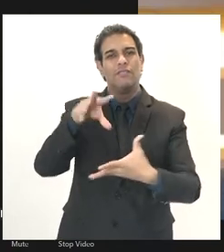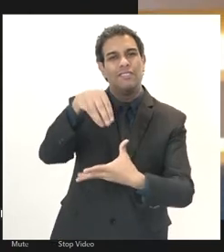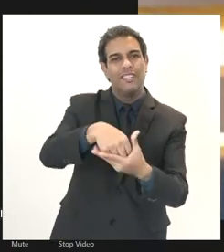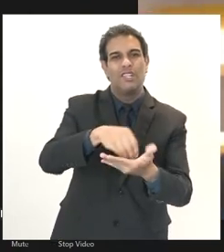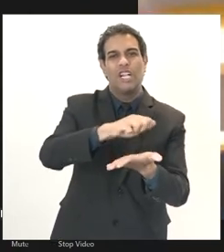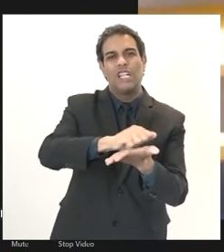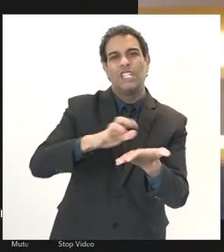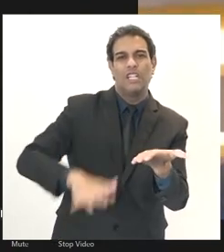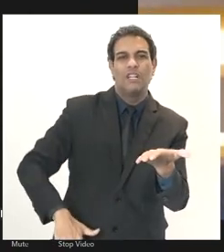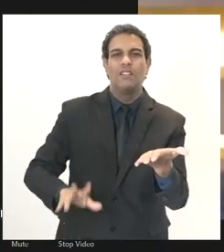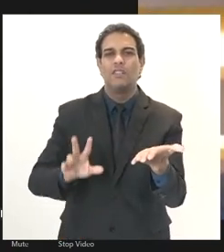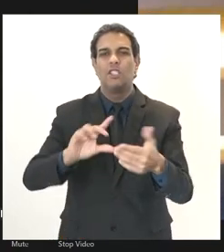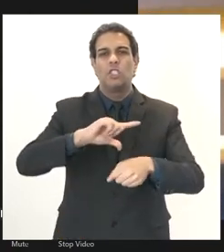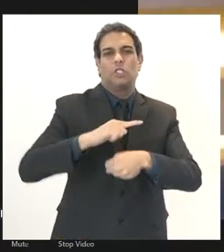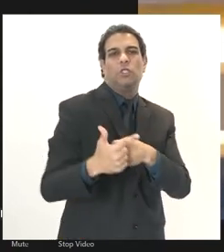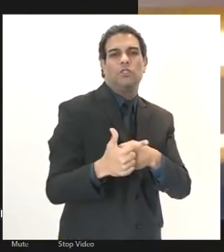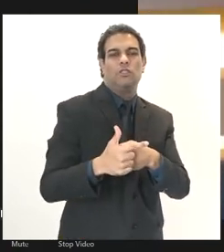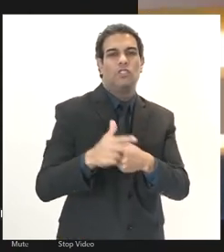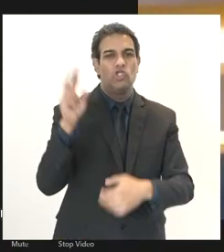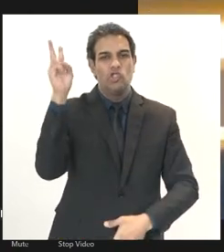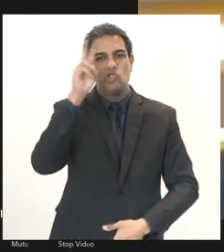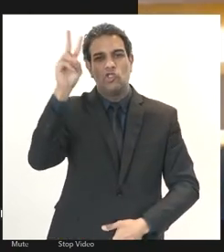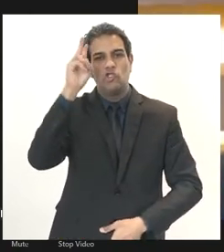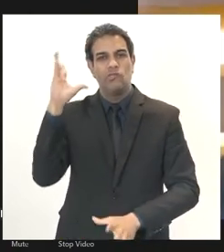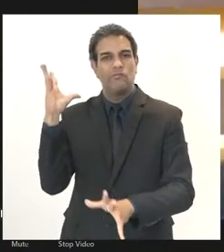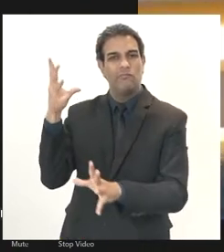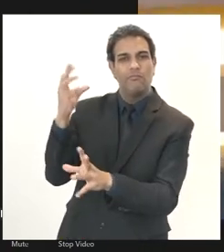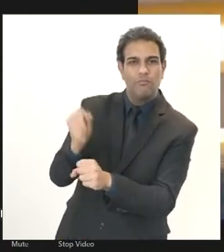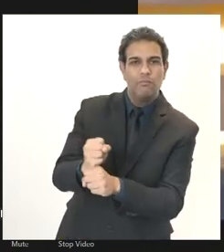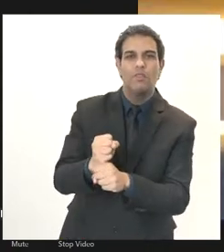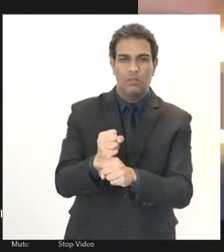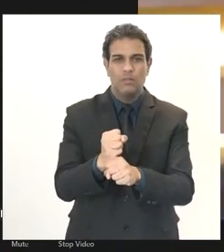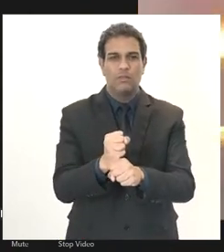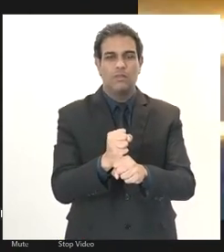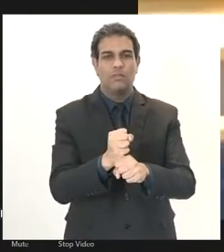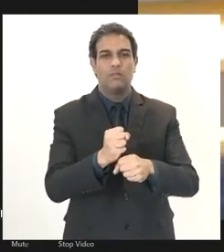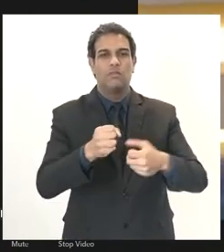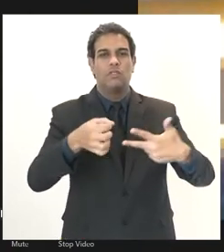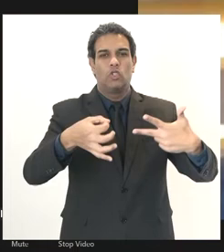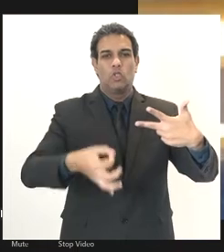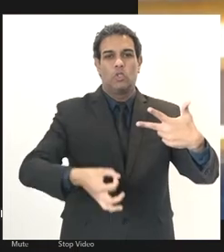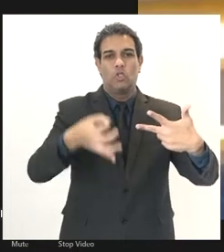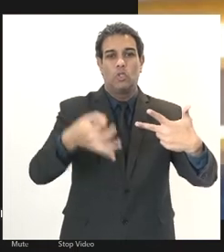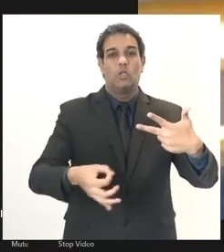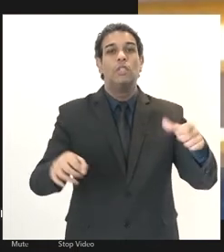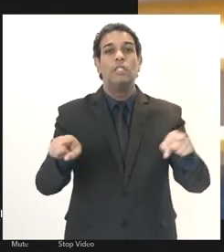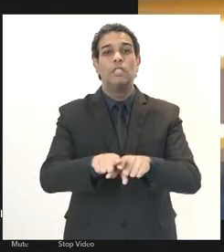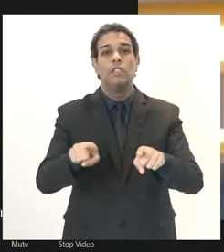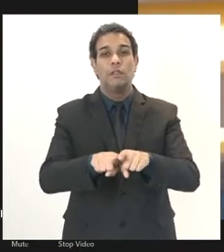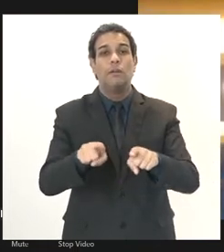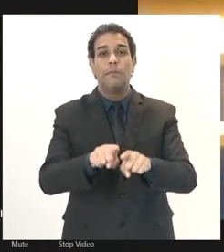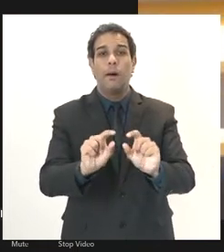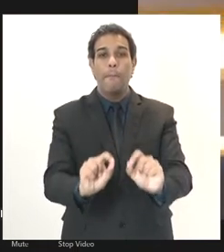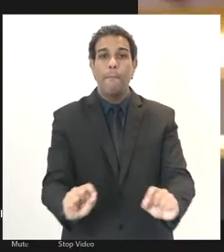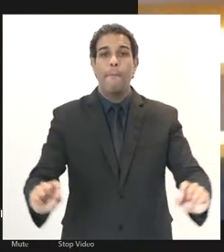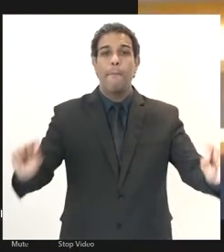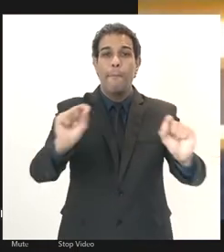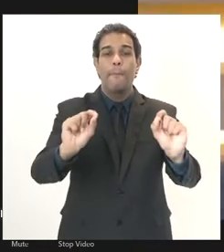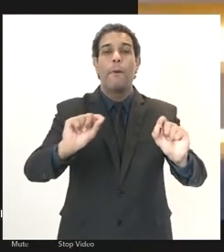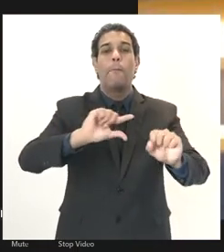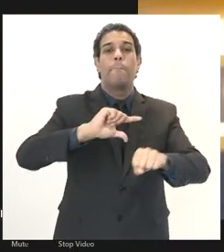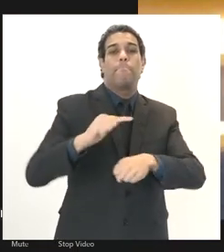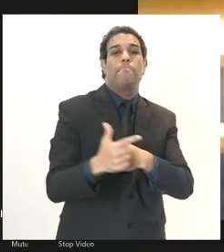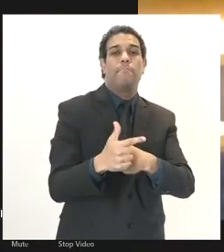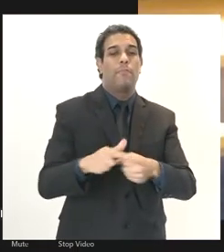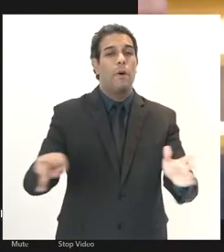que é uma atividade típica historicamente feita pelo Poder Judiciário e é importante que seja feito pelo Poder Judiciário porque é